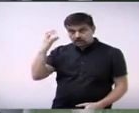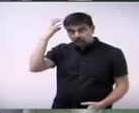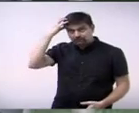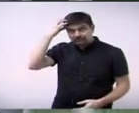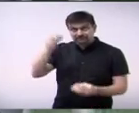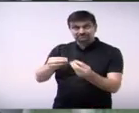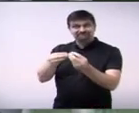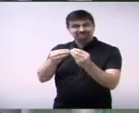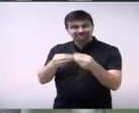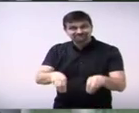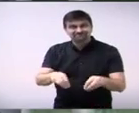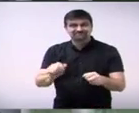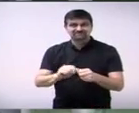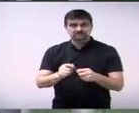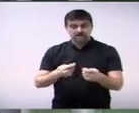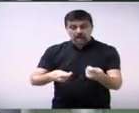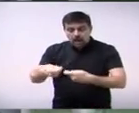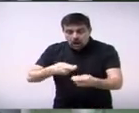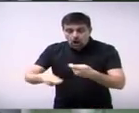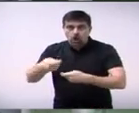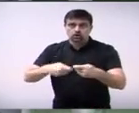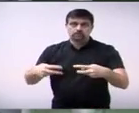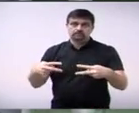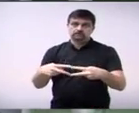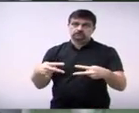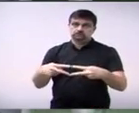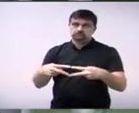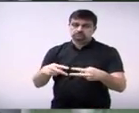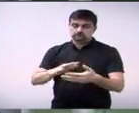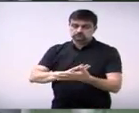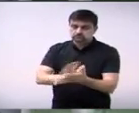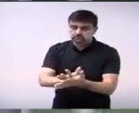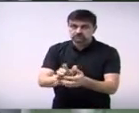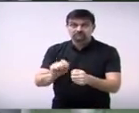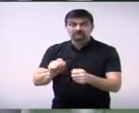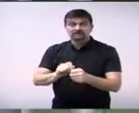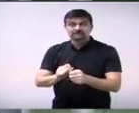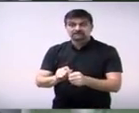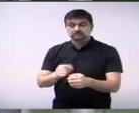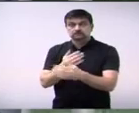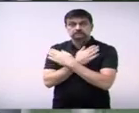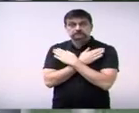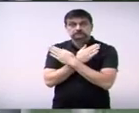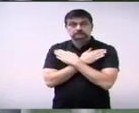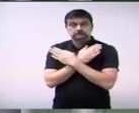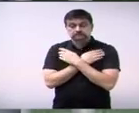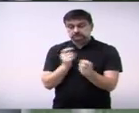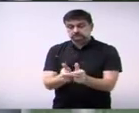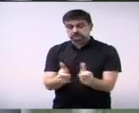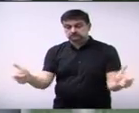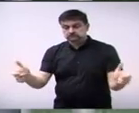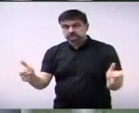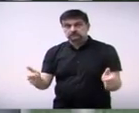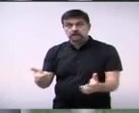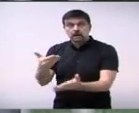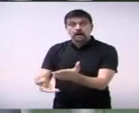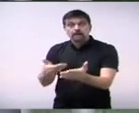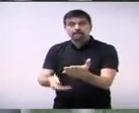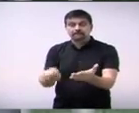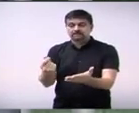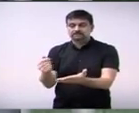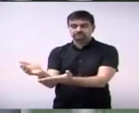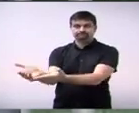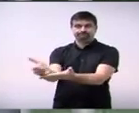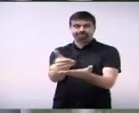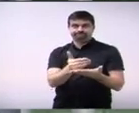prejuízos para a economia local, com geração de desemprego e divisas para o município. Então, também